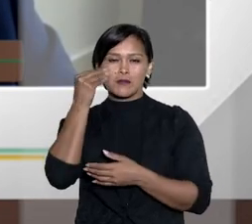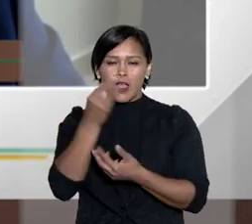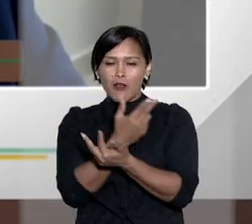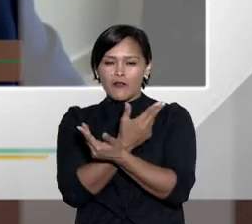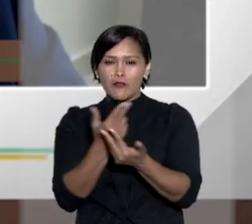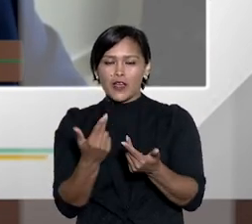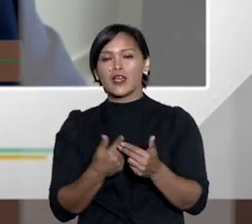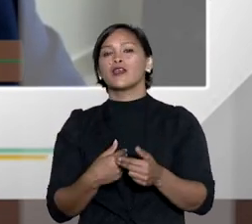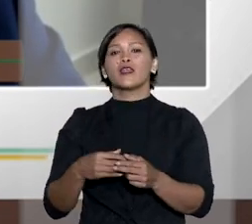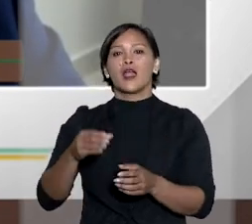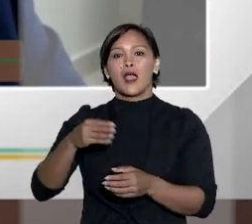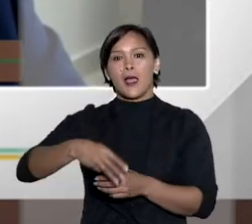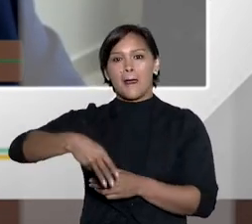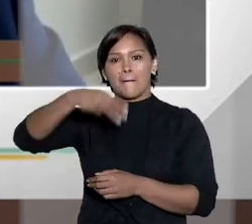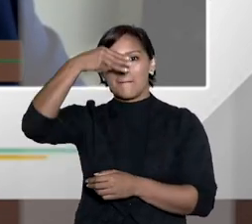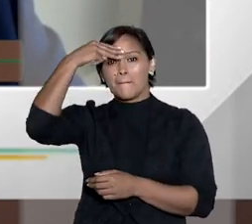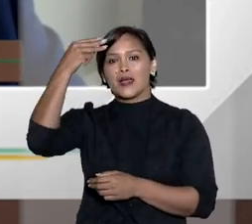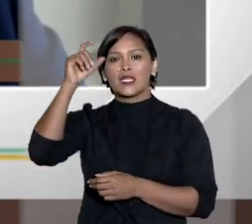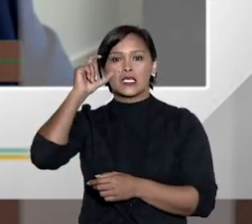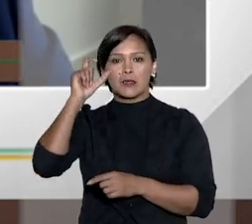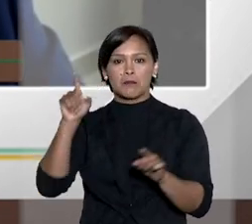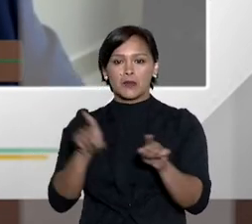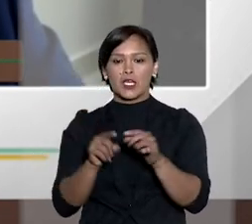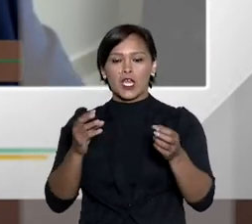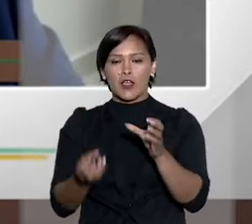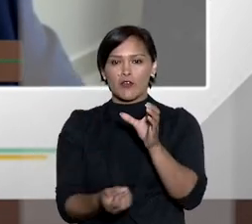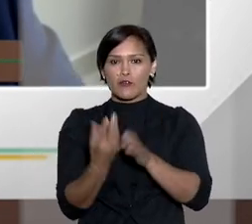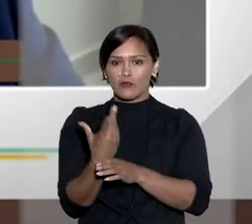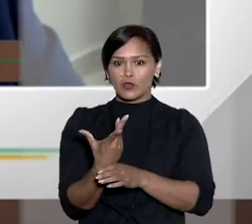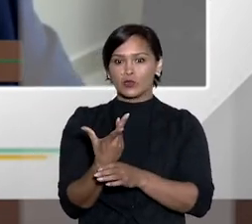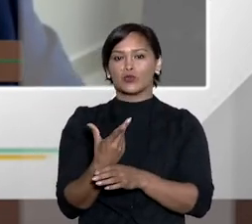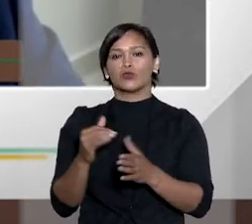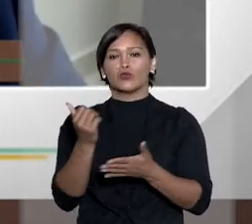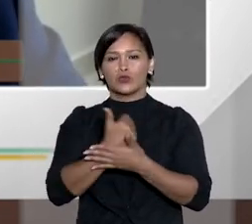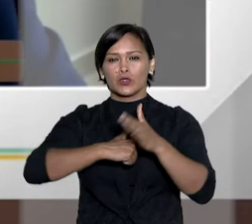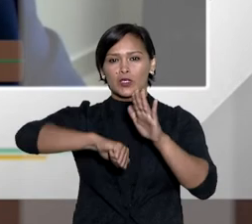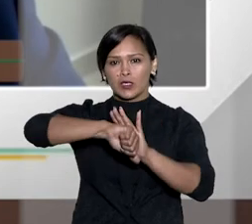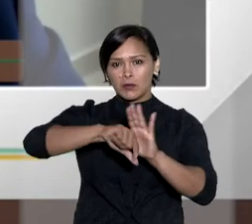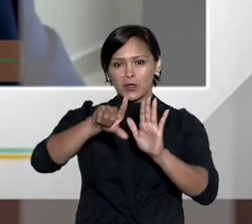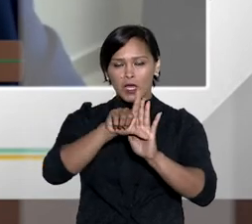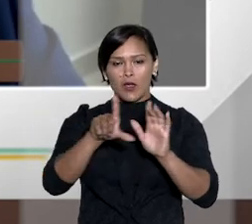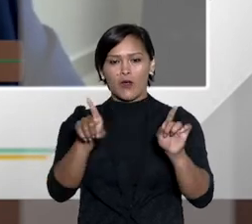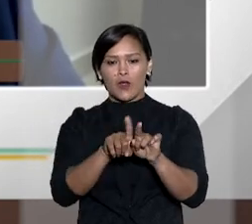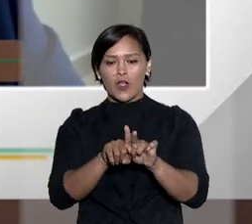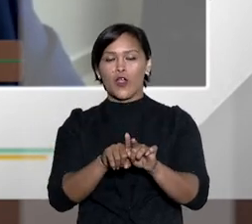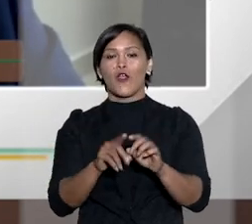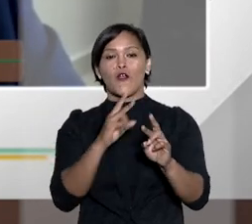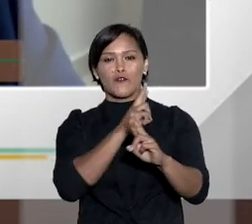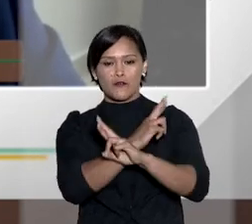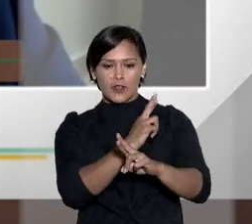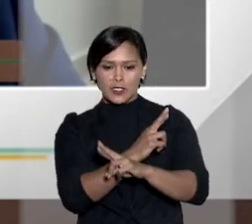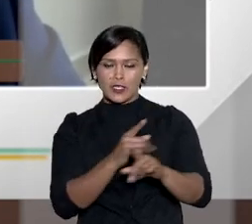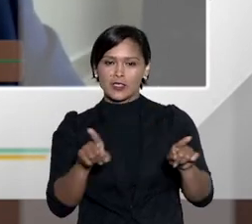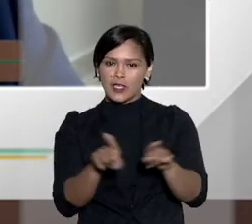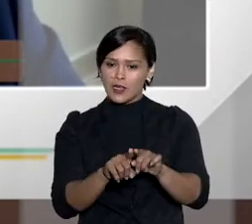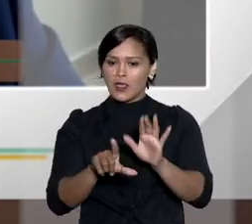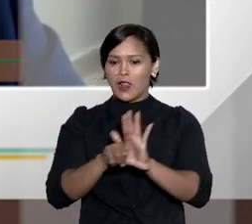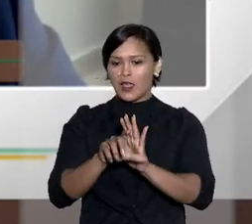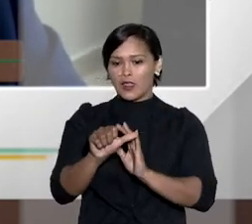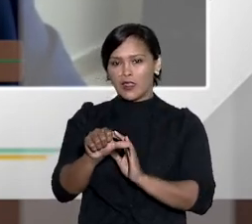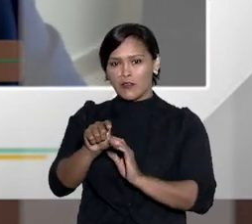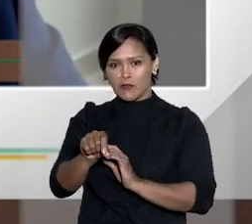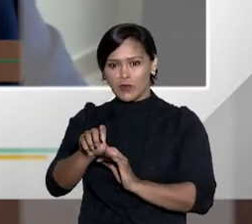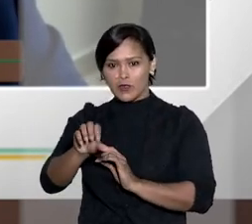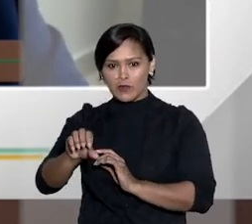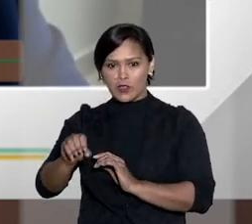lei de 1999 já surgiram diversas experiências por exemplo a Maria da Penha é fruto do juizado criminal os juizados